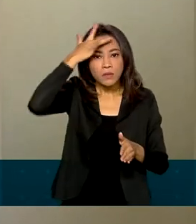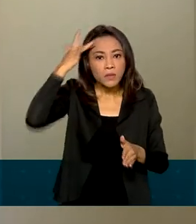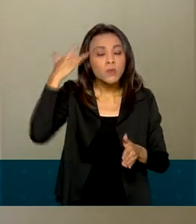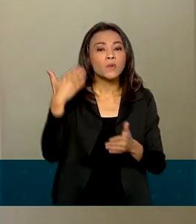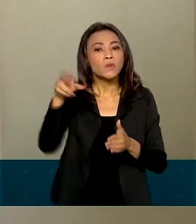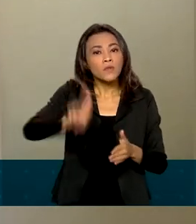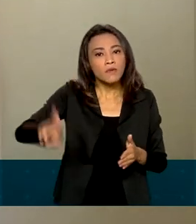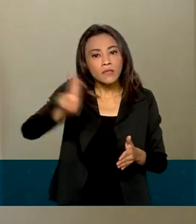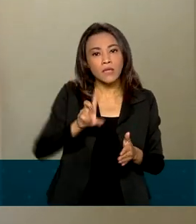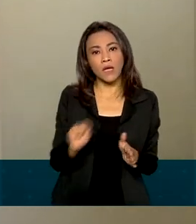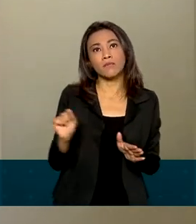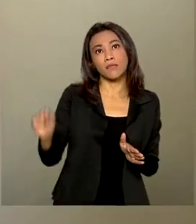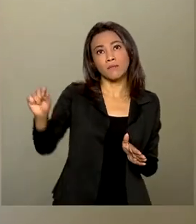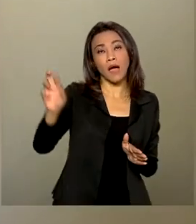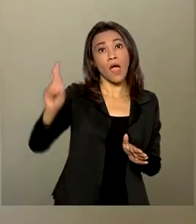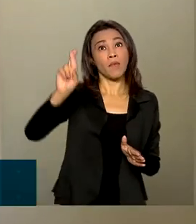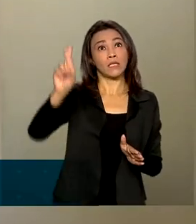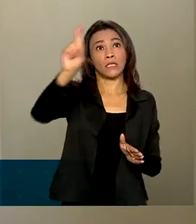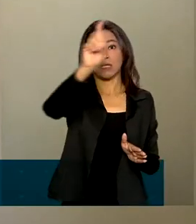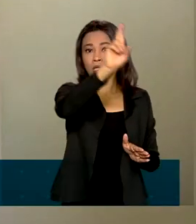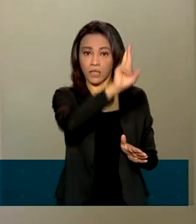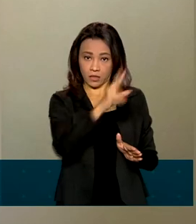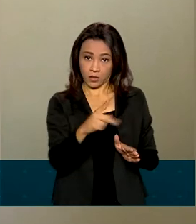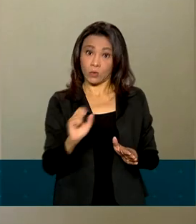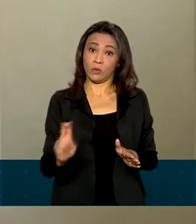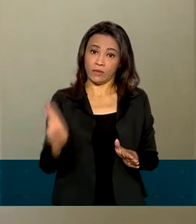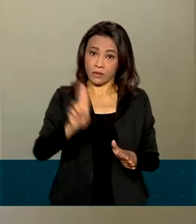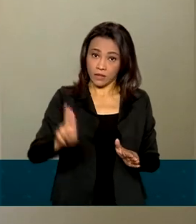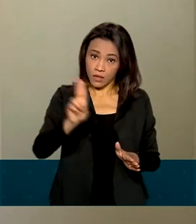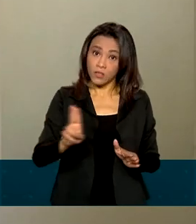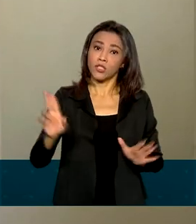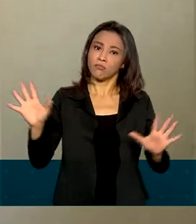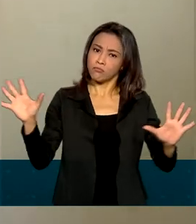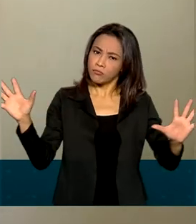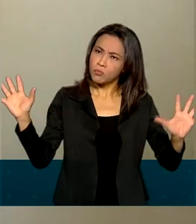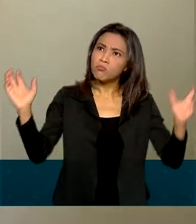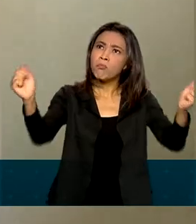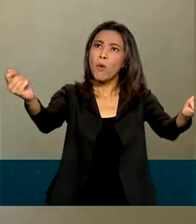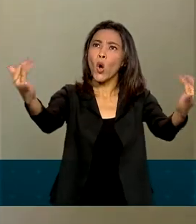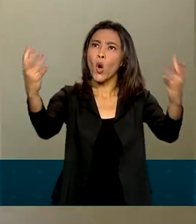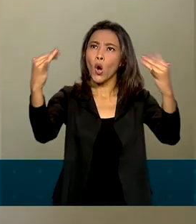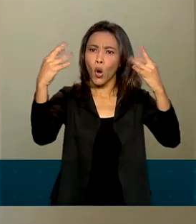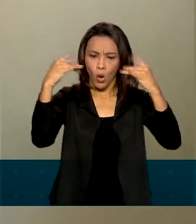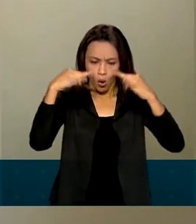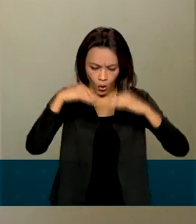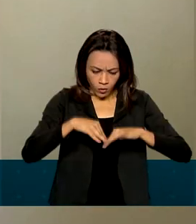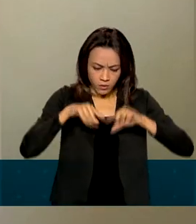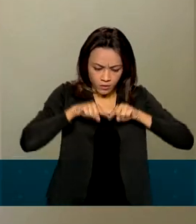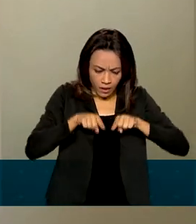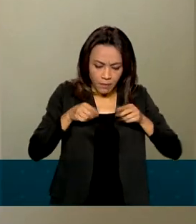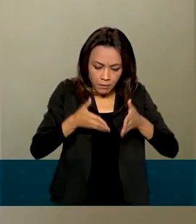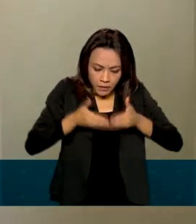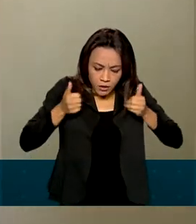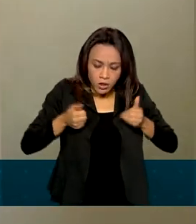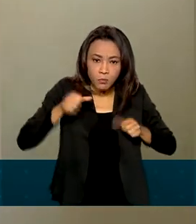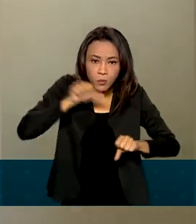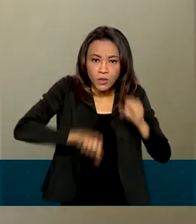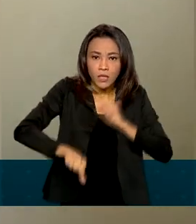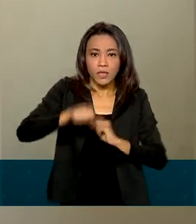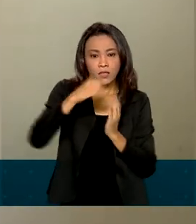dos seus representantes, poderão, de forma unificada e simplificada, solicitar alterações de cadastros,